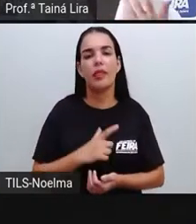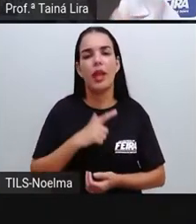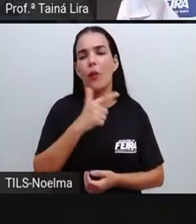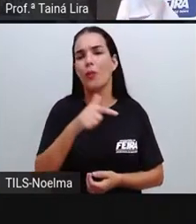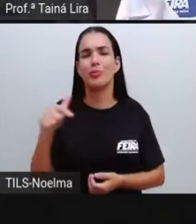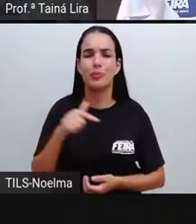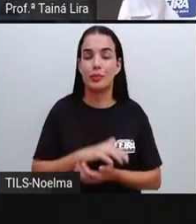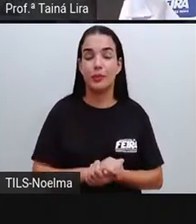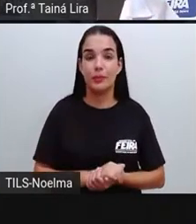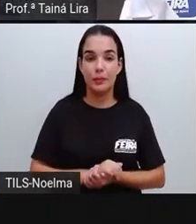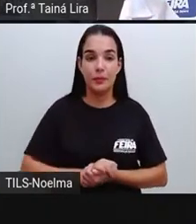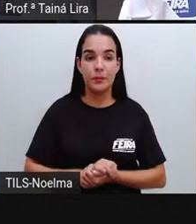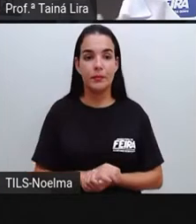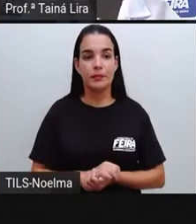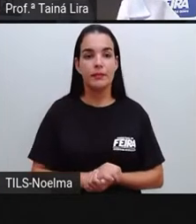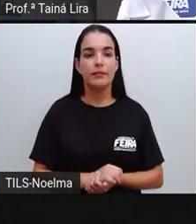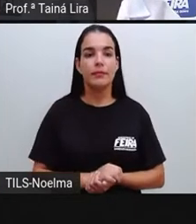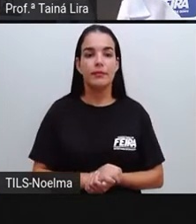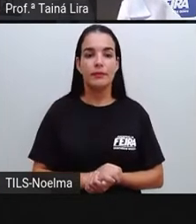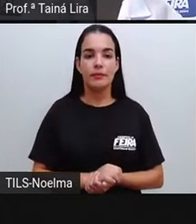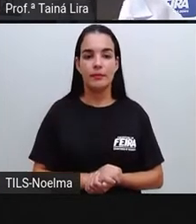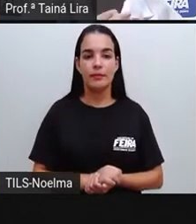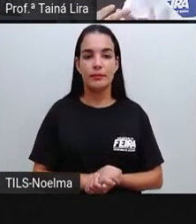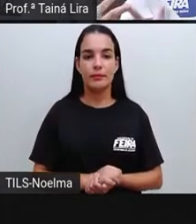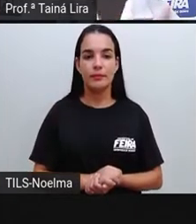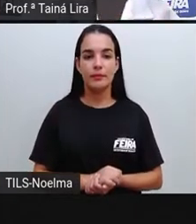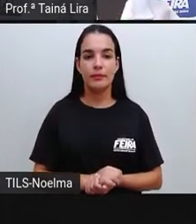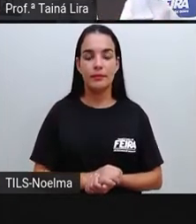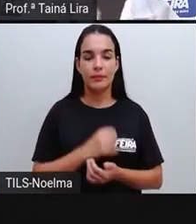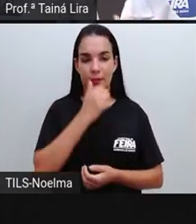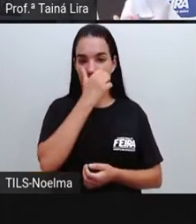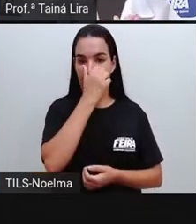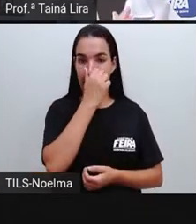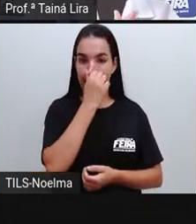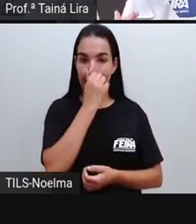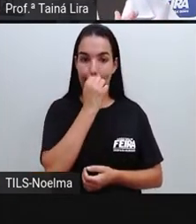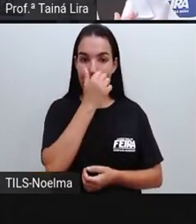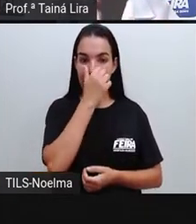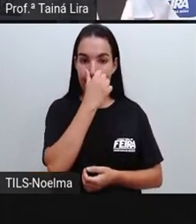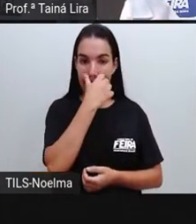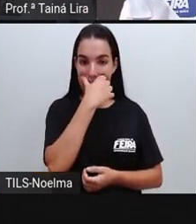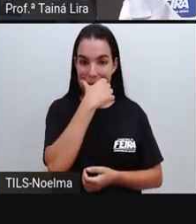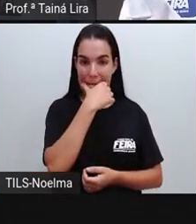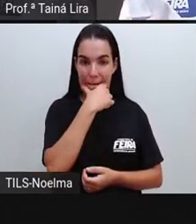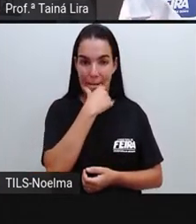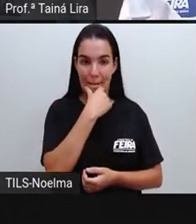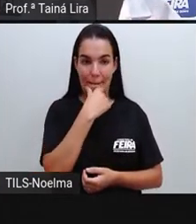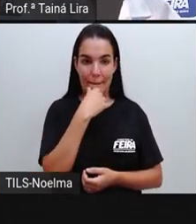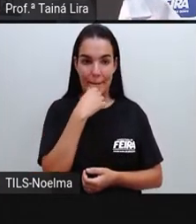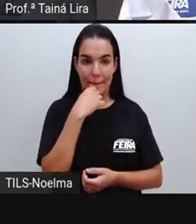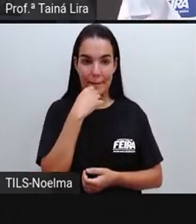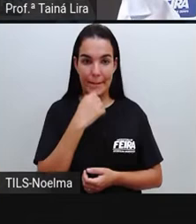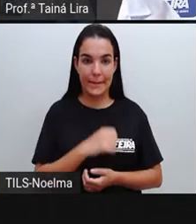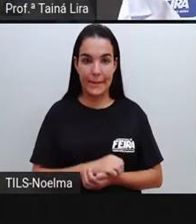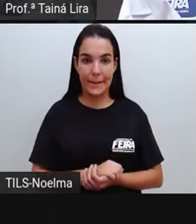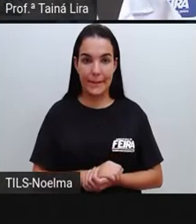eslogans famosos que lembram aí as empresas, tá bom?